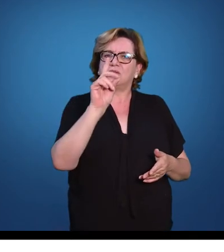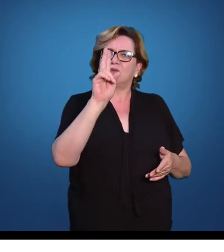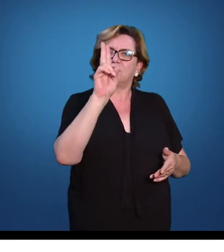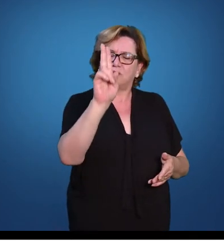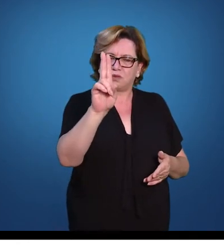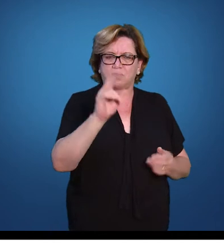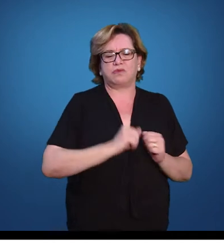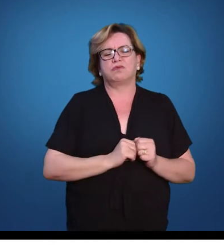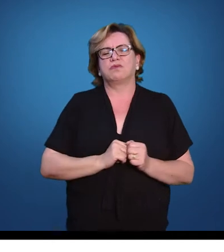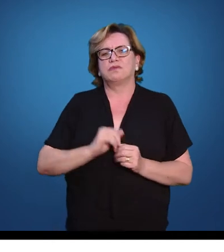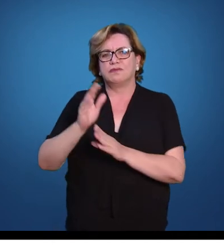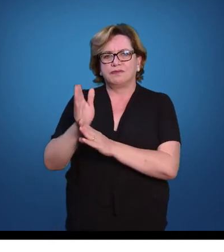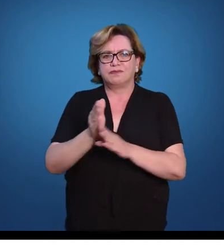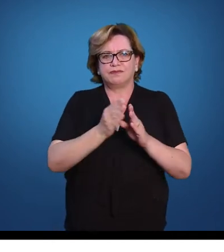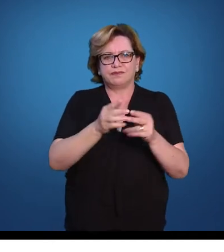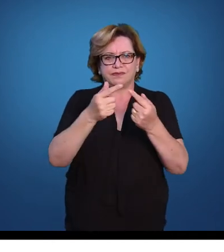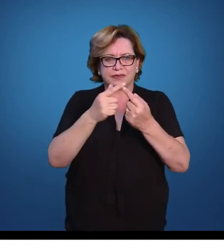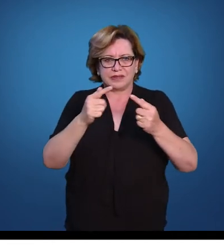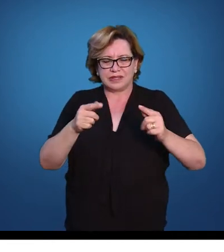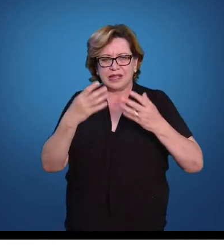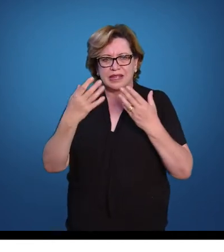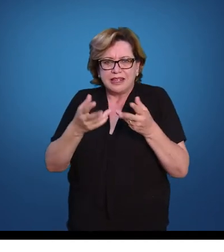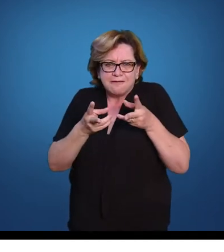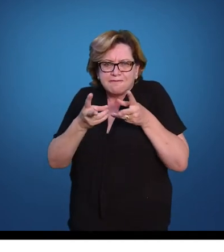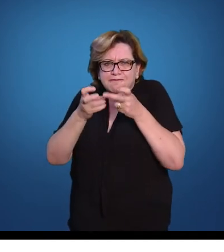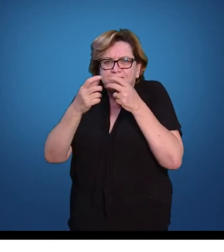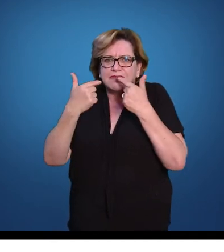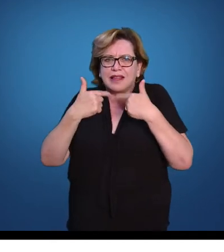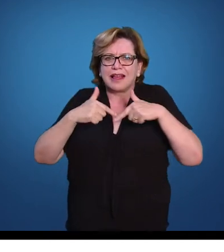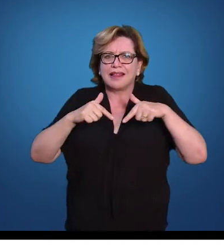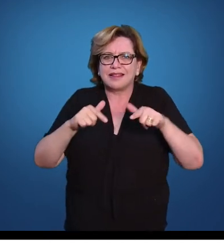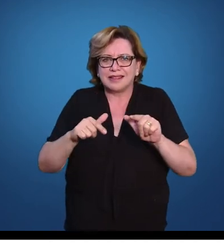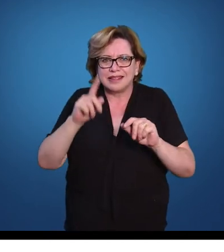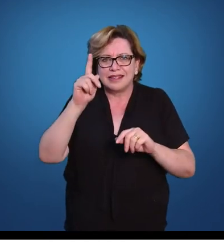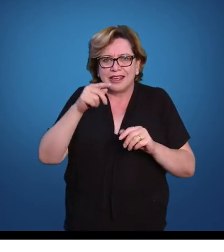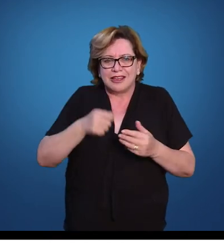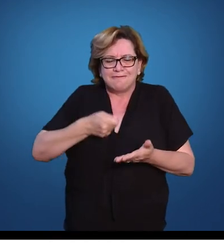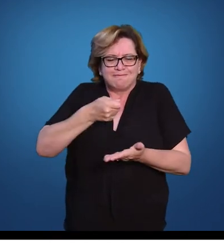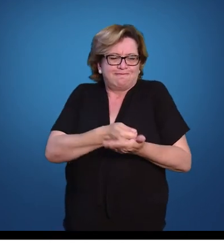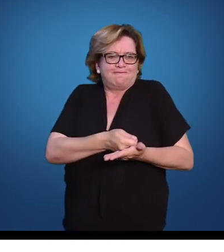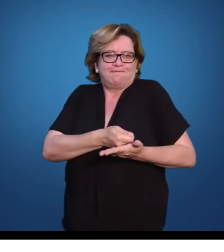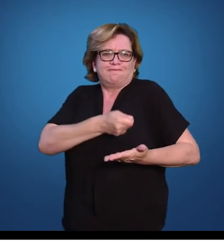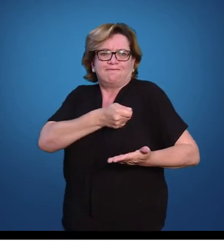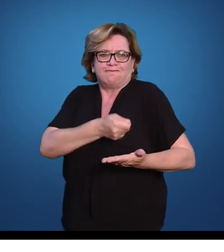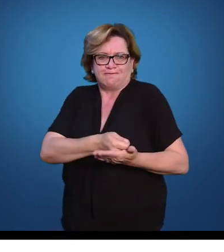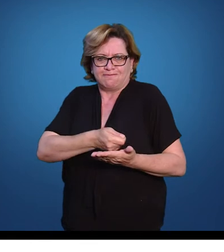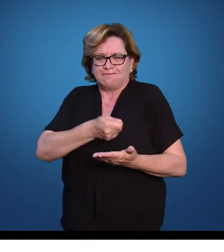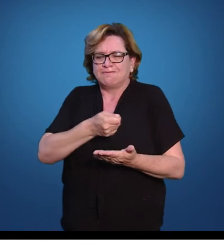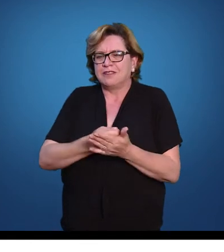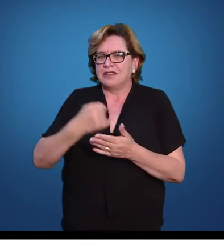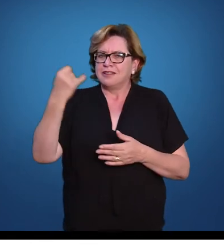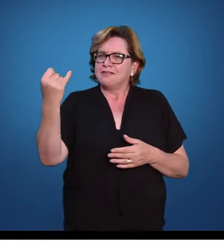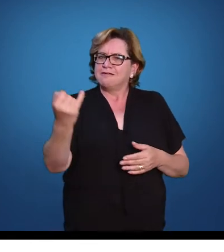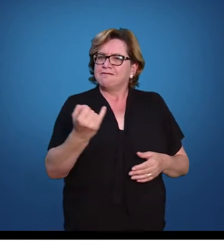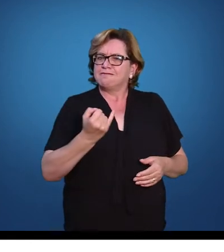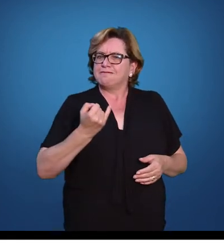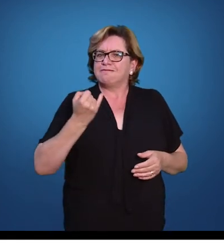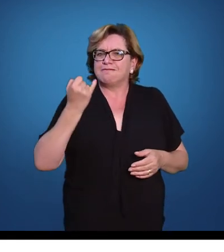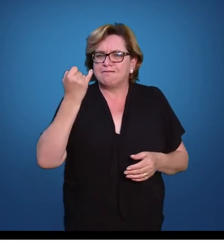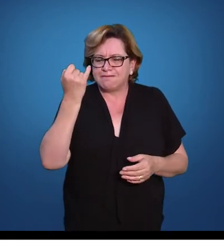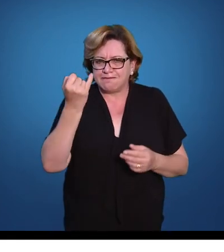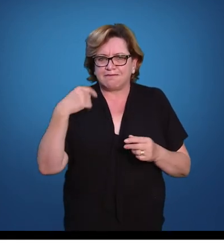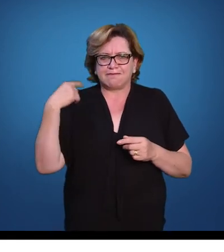se dedicava a decifrar essa língua e era um trabalho bastante rigoroso, que deixou um legado, assim, importante, com relação